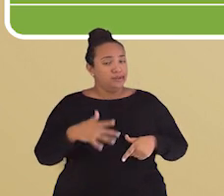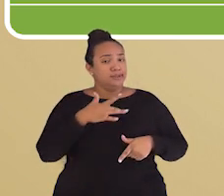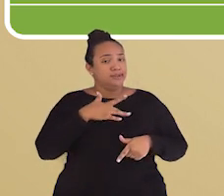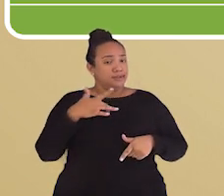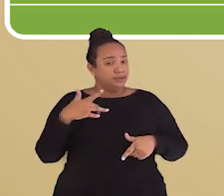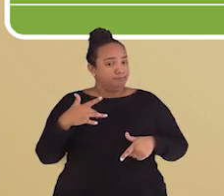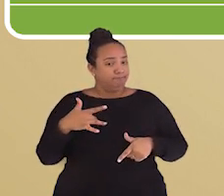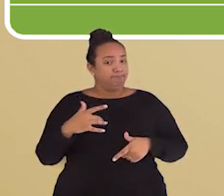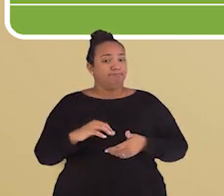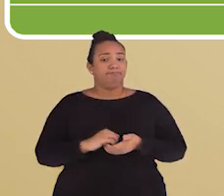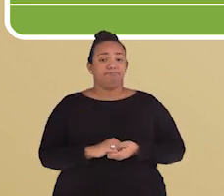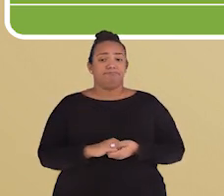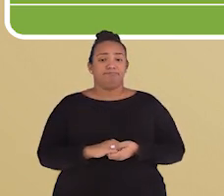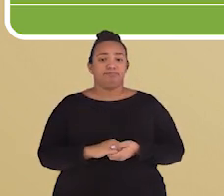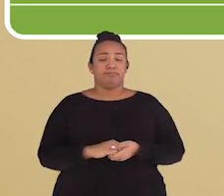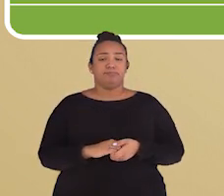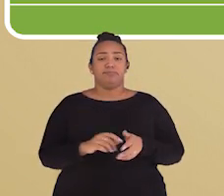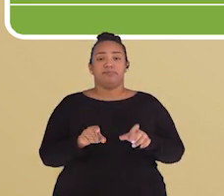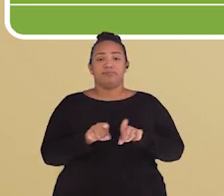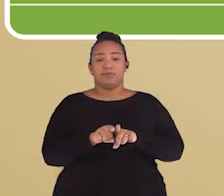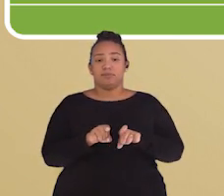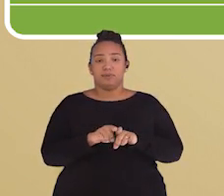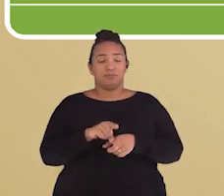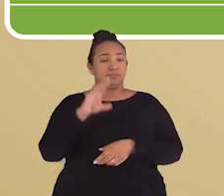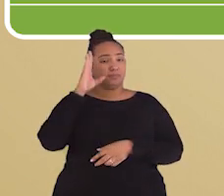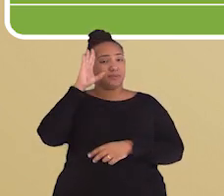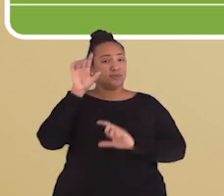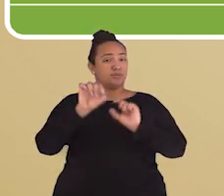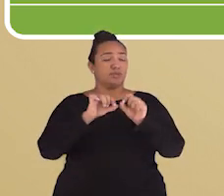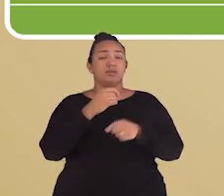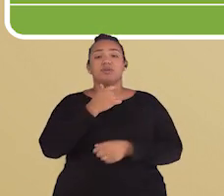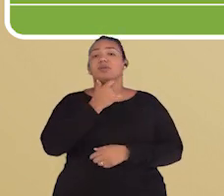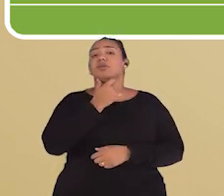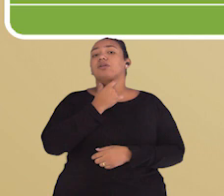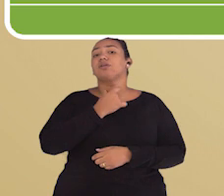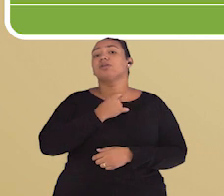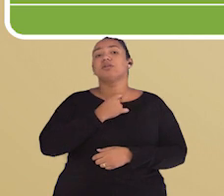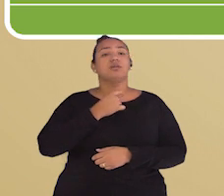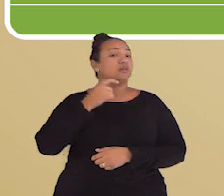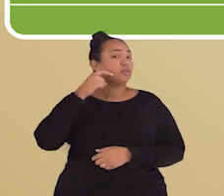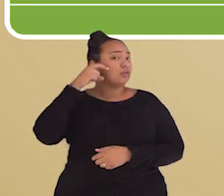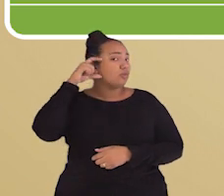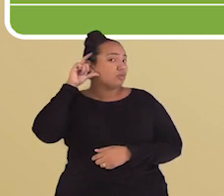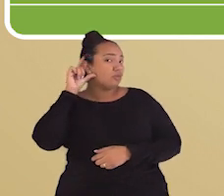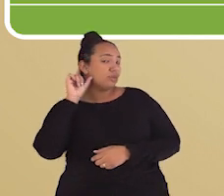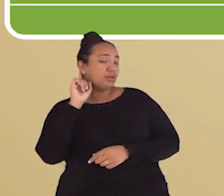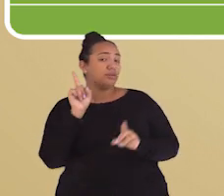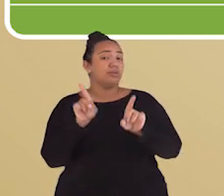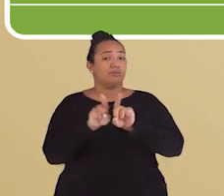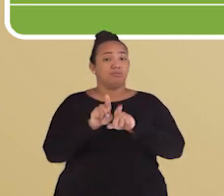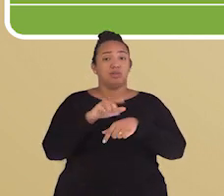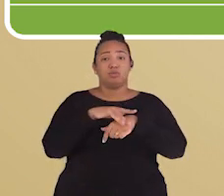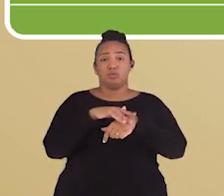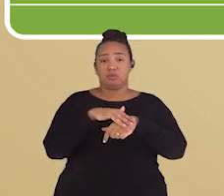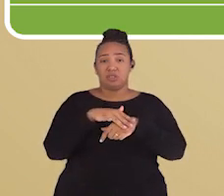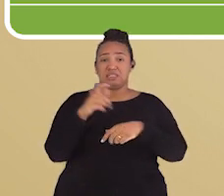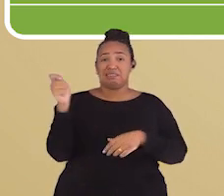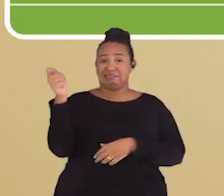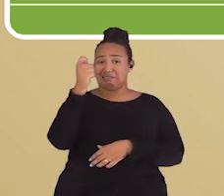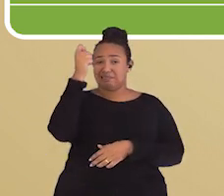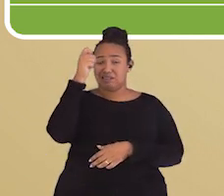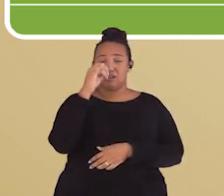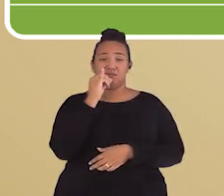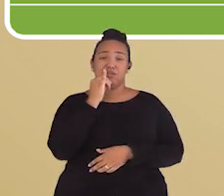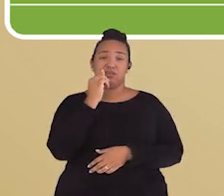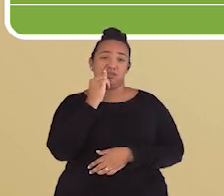algumas inflamações na garganta e ouvido. Também podem causar doenças mais graves, como a